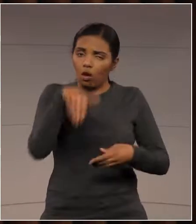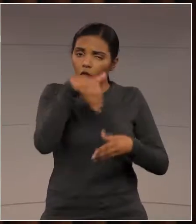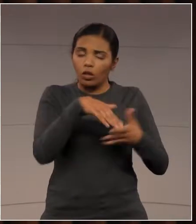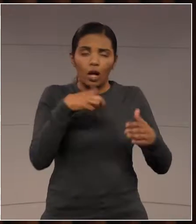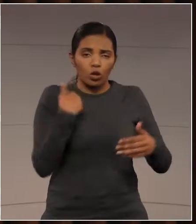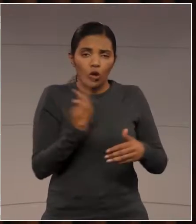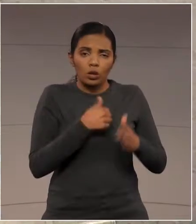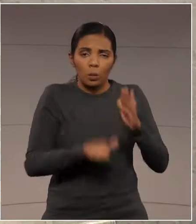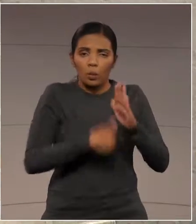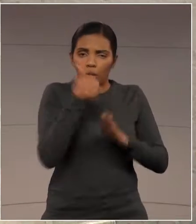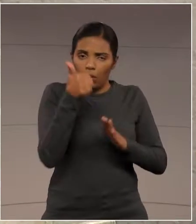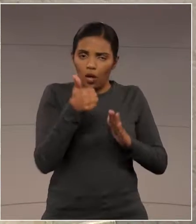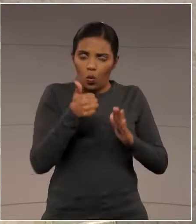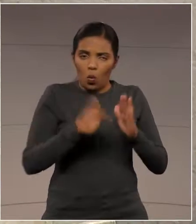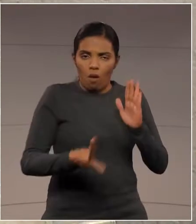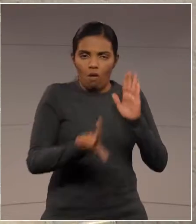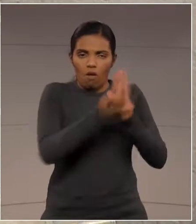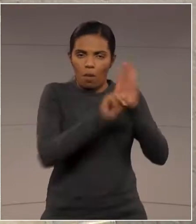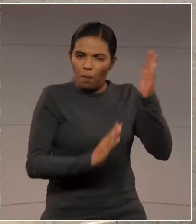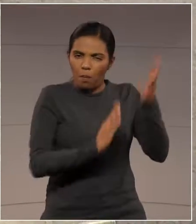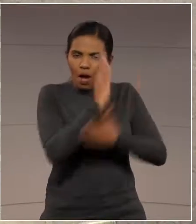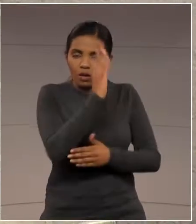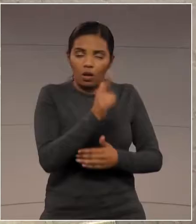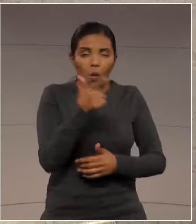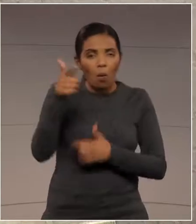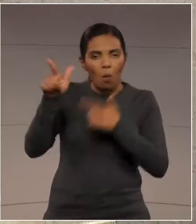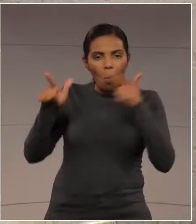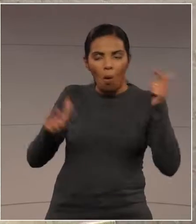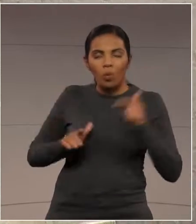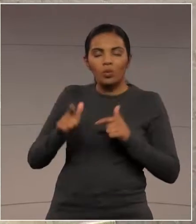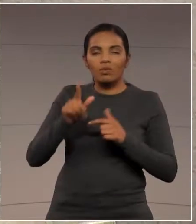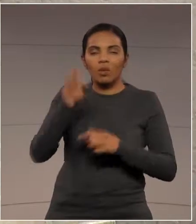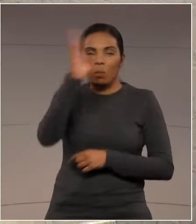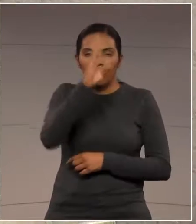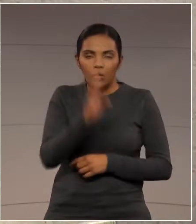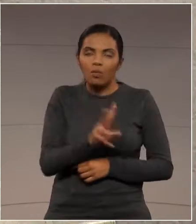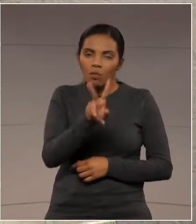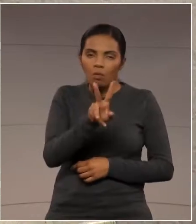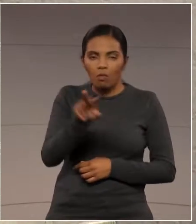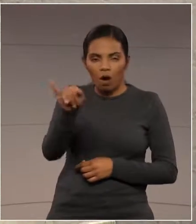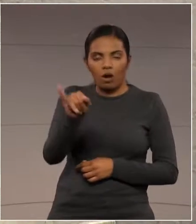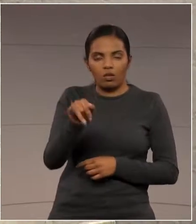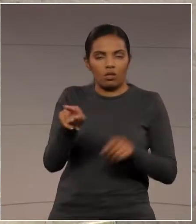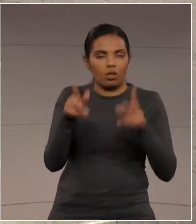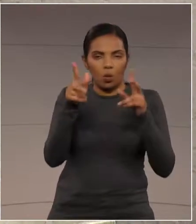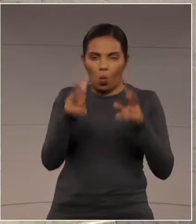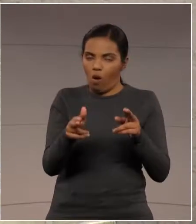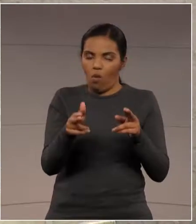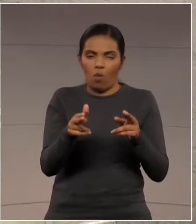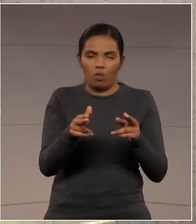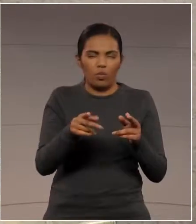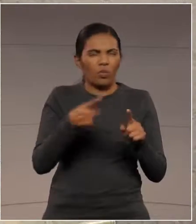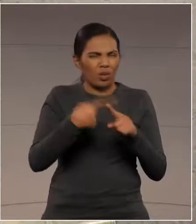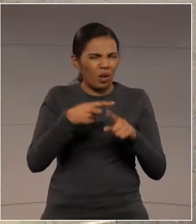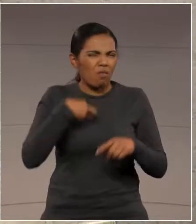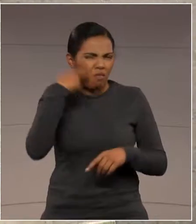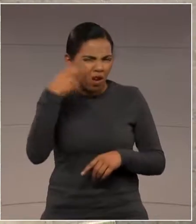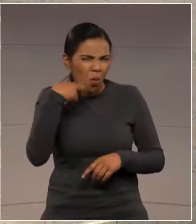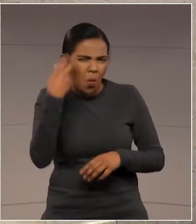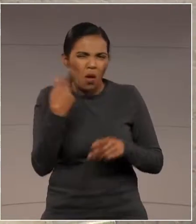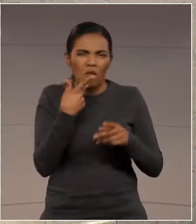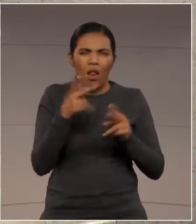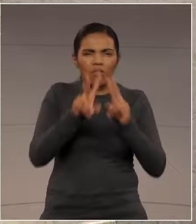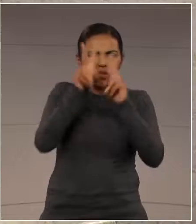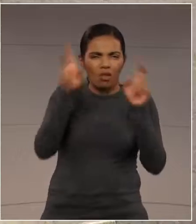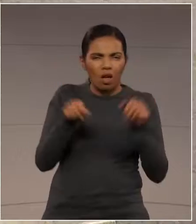votar essa lei, porque em breve todo o Brasil estará proibido de continuar essa baixaria, essa pouca vergonha de ideologia de